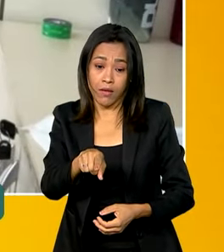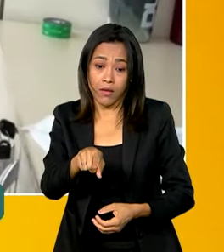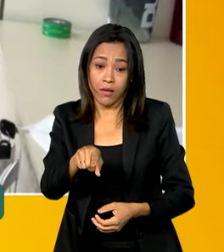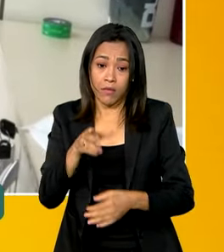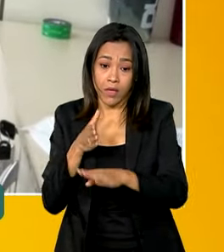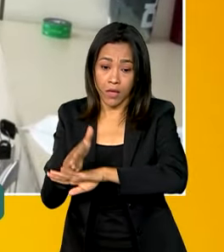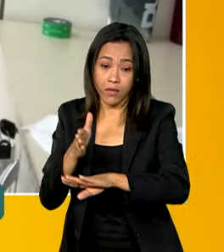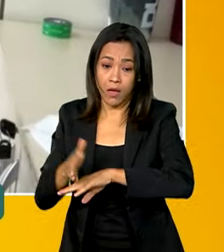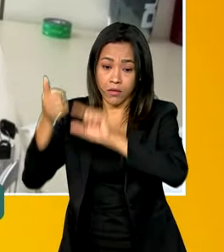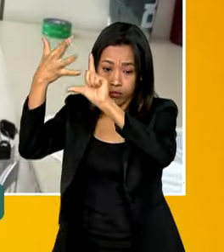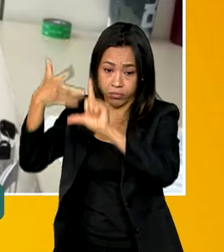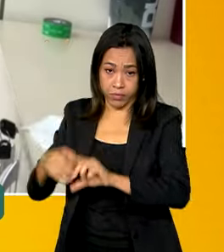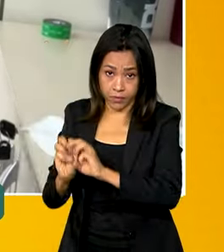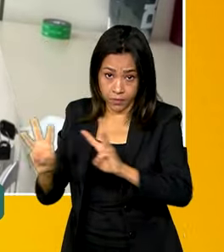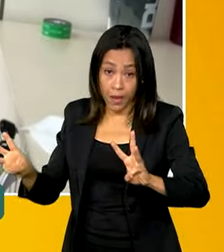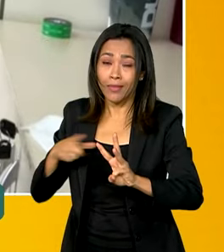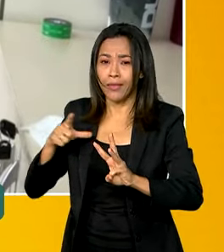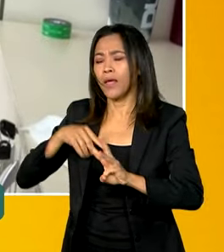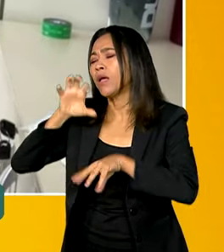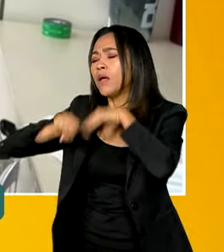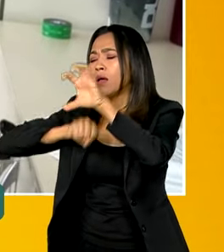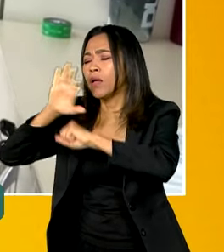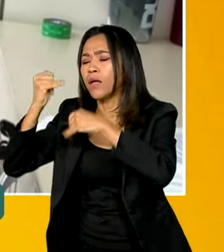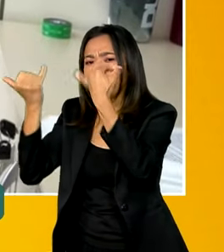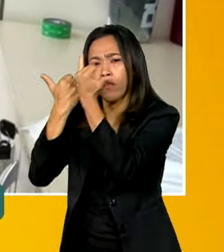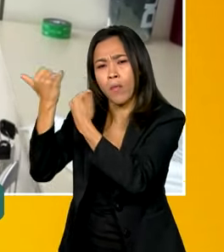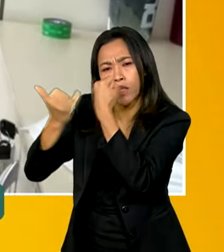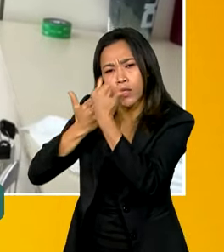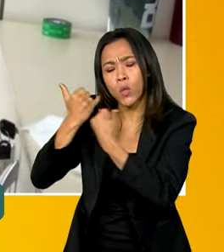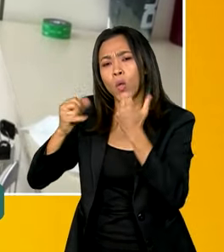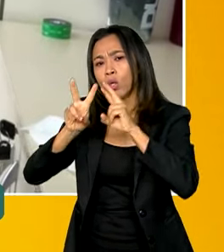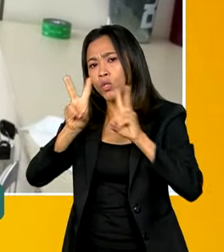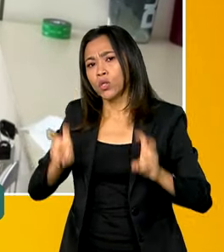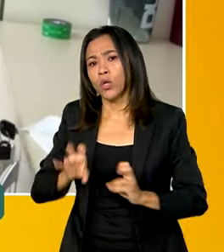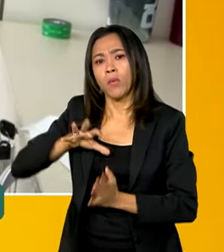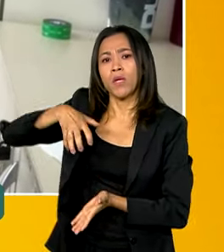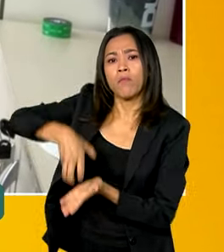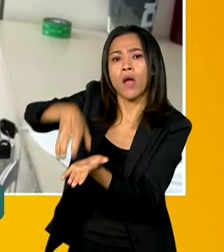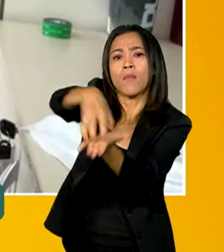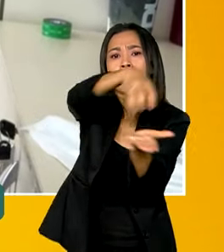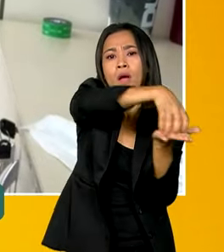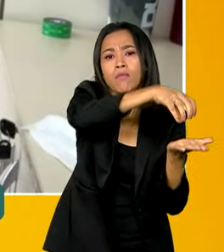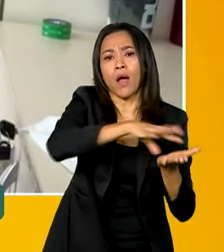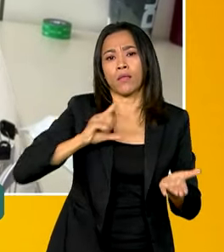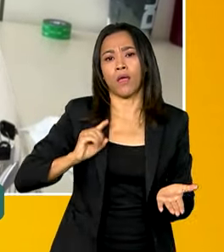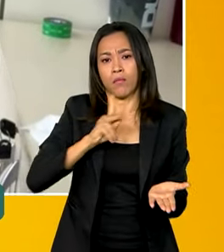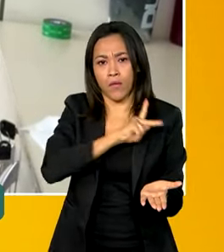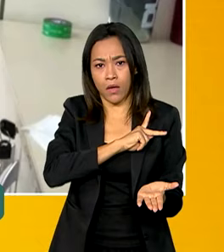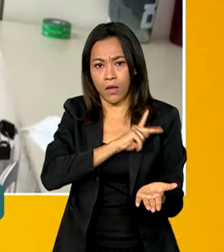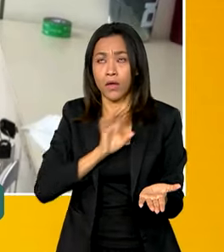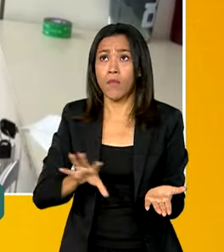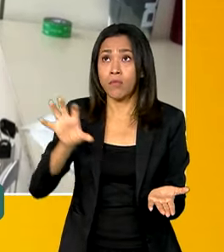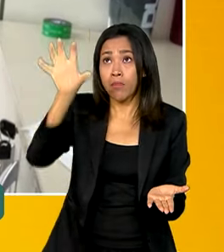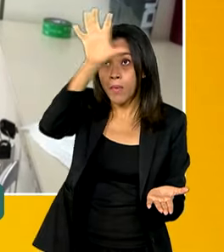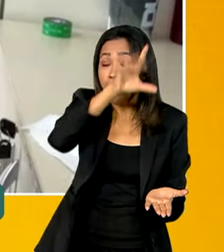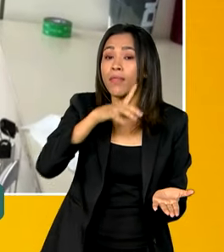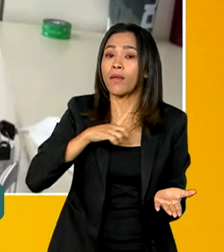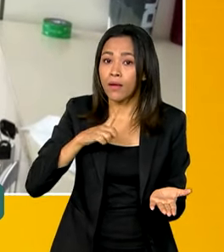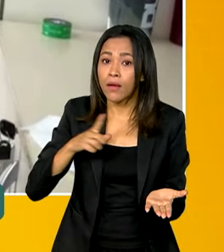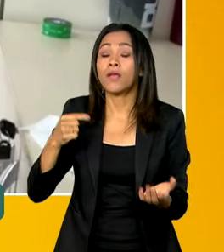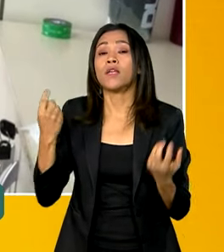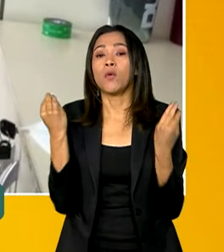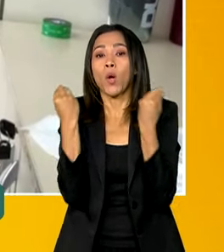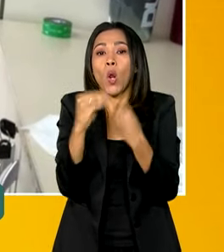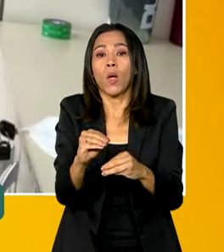portal do Ministério da Justiça tem todas as informações acerca da Defensoria em todos os cantos, também estamos publicando aí nas nossas mídias